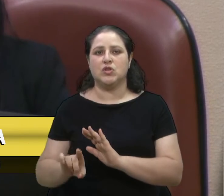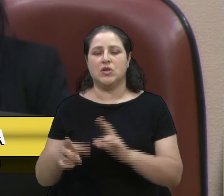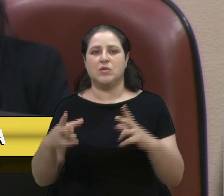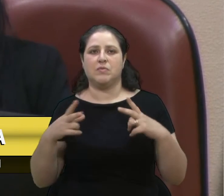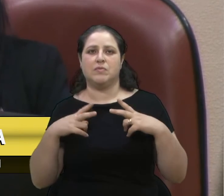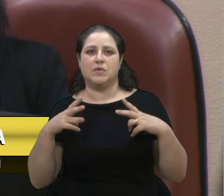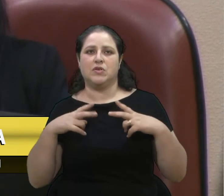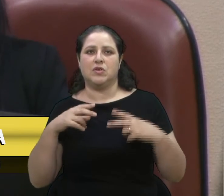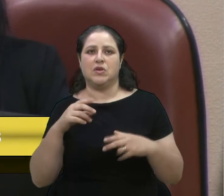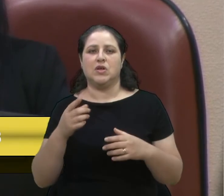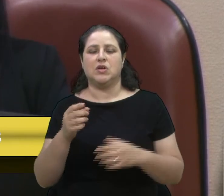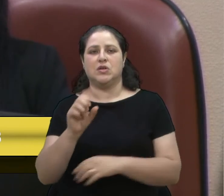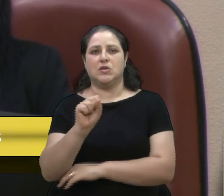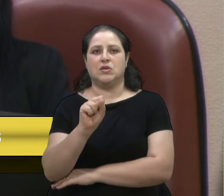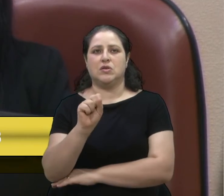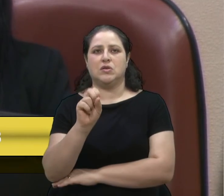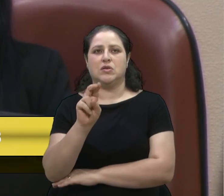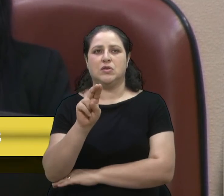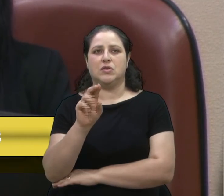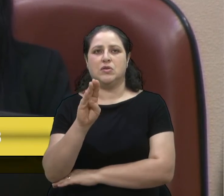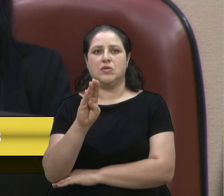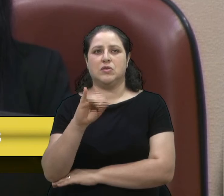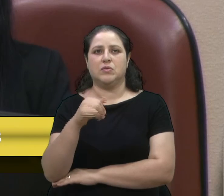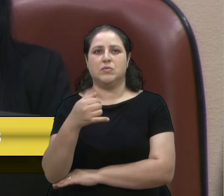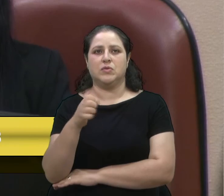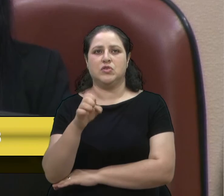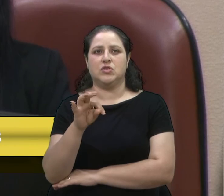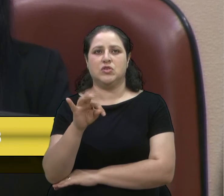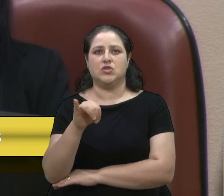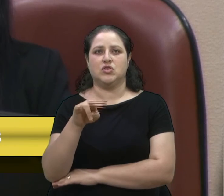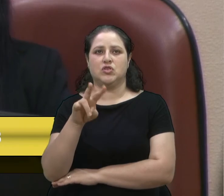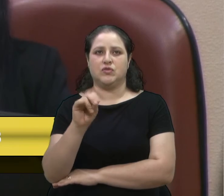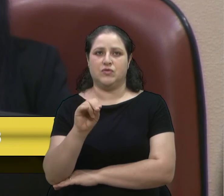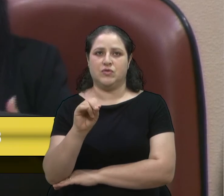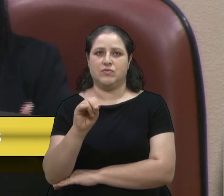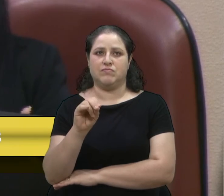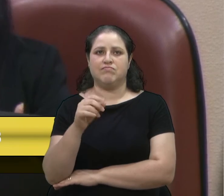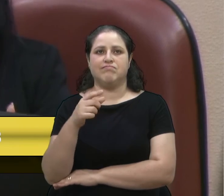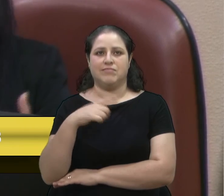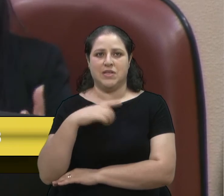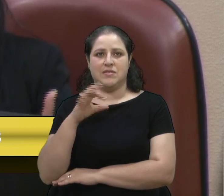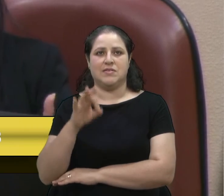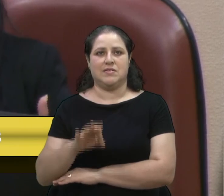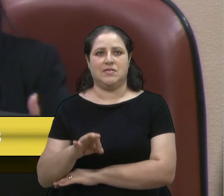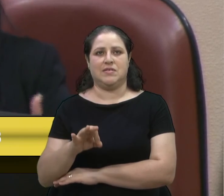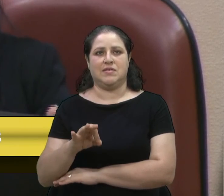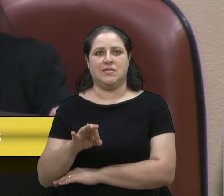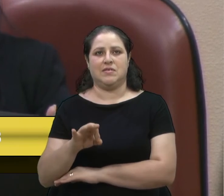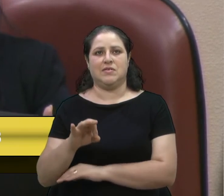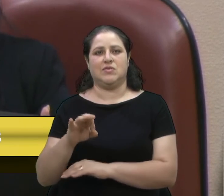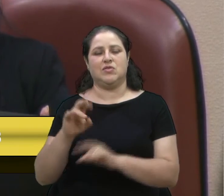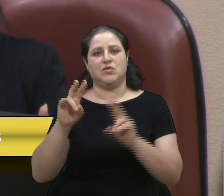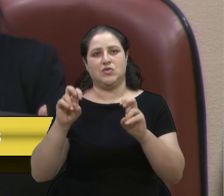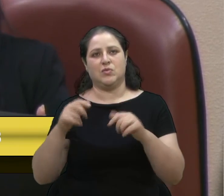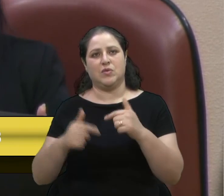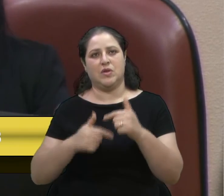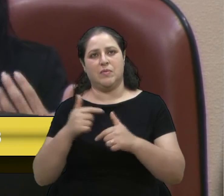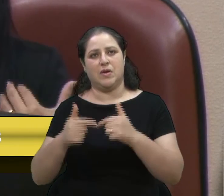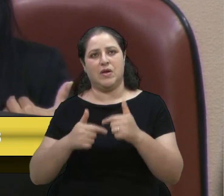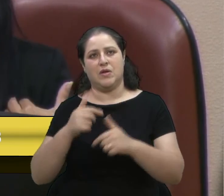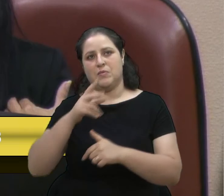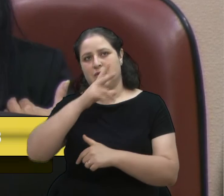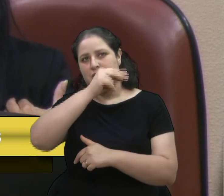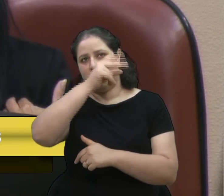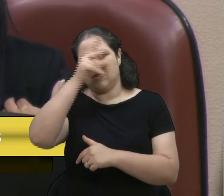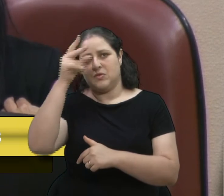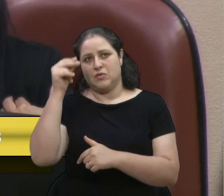gente tem certeza que não há erros na condução desse processo quando a gente fala em relação à Prefeitura. E tanto é, a gente pode discordar da questão do direito que